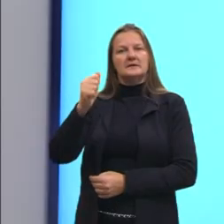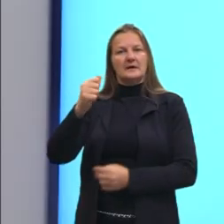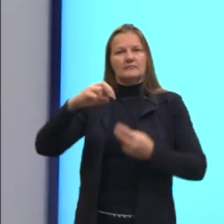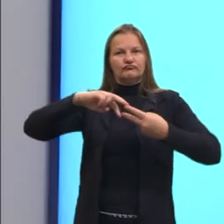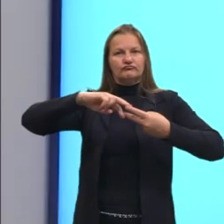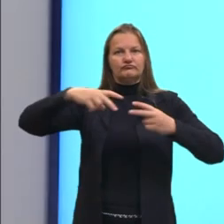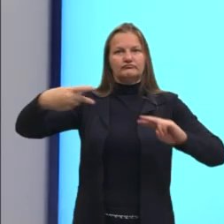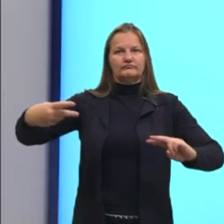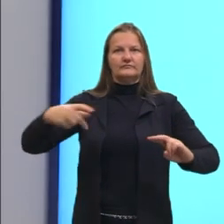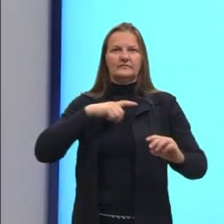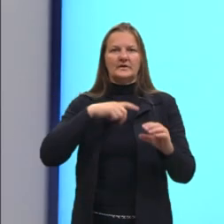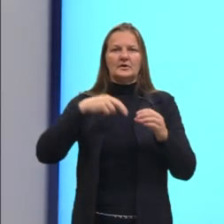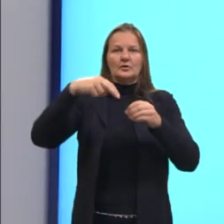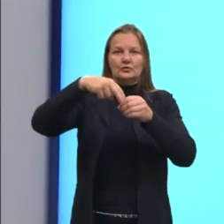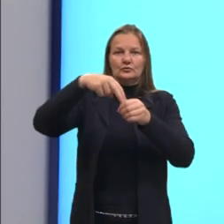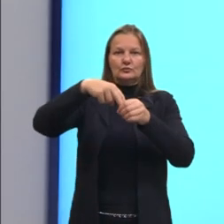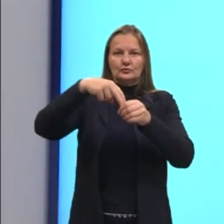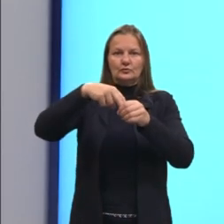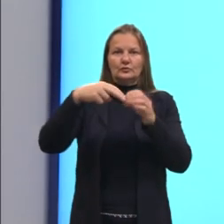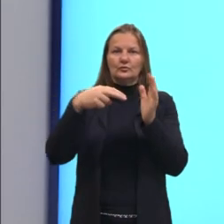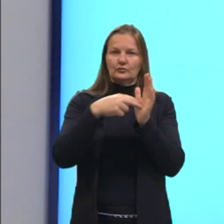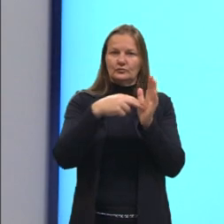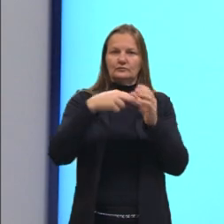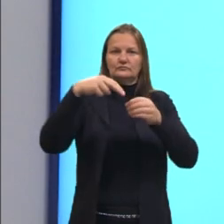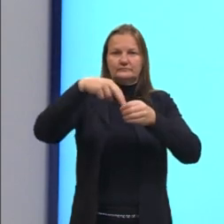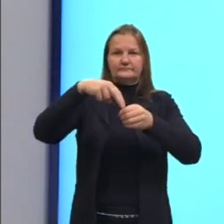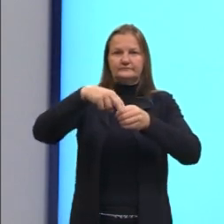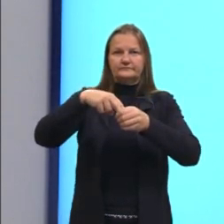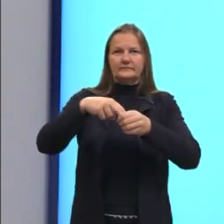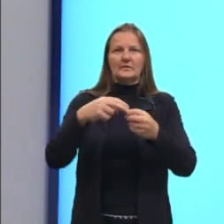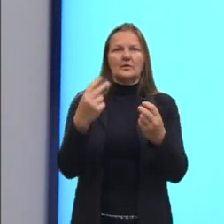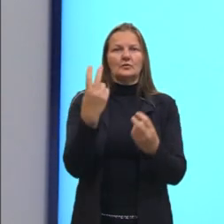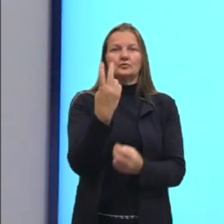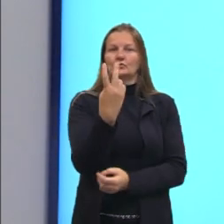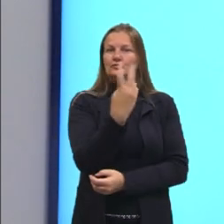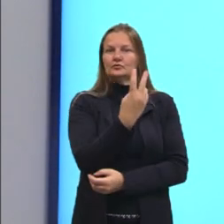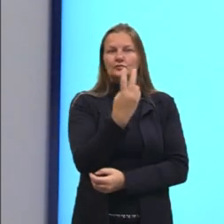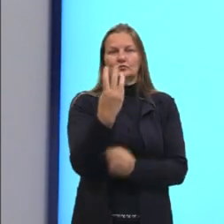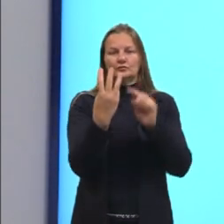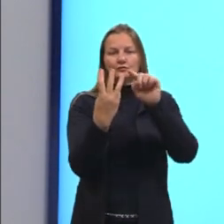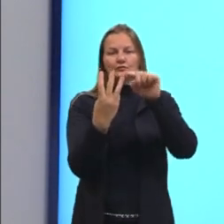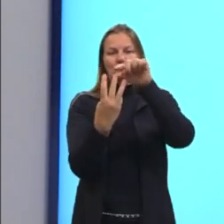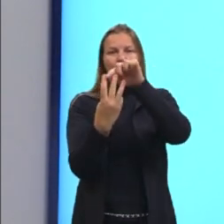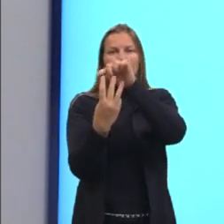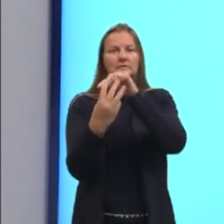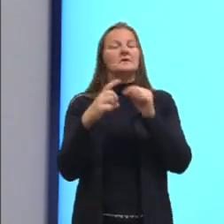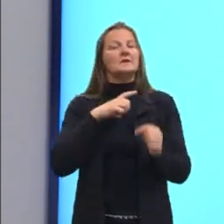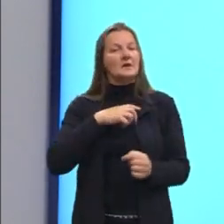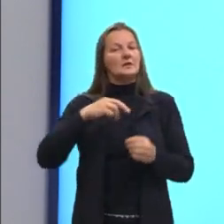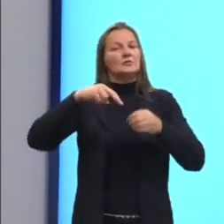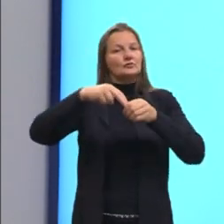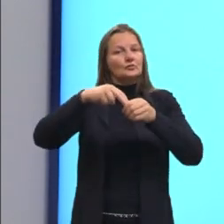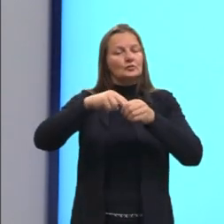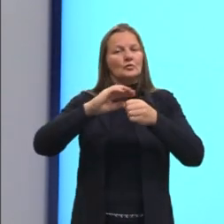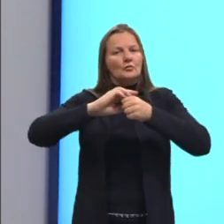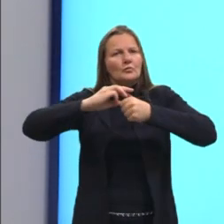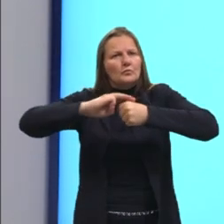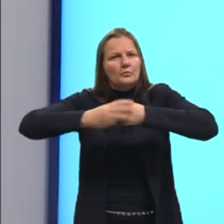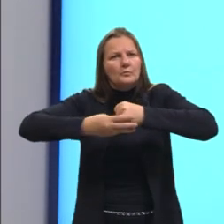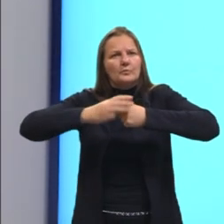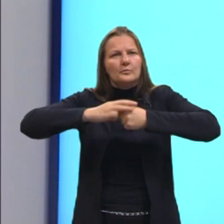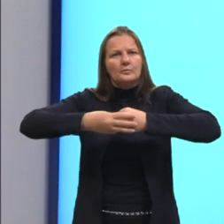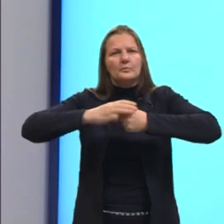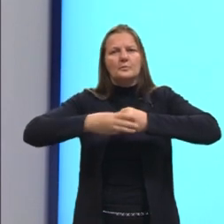tem um núcleo, a célula vegetal e animal tem um núcleo bem delimitado por membrana. A célula